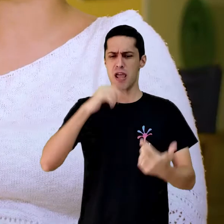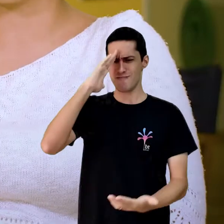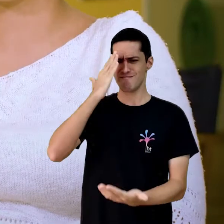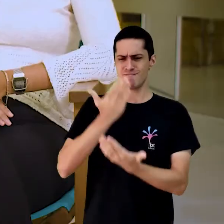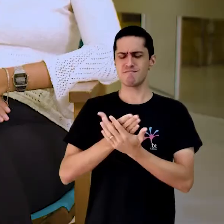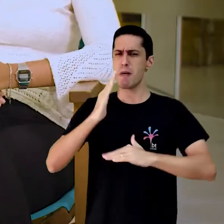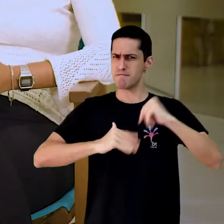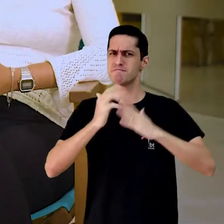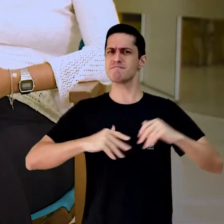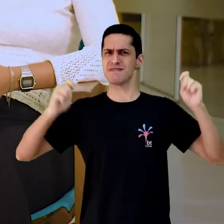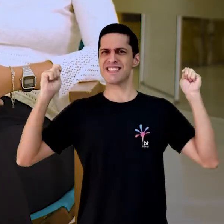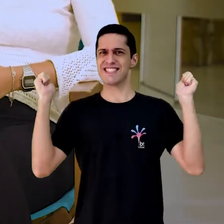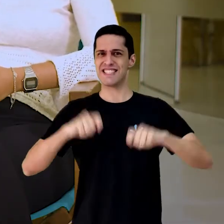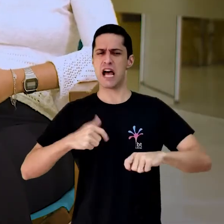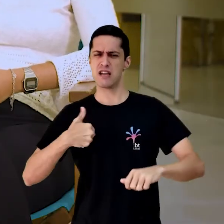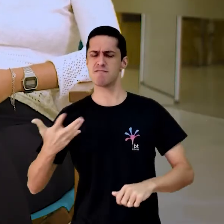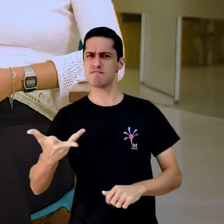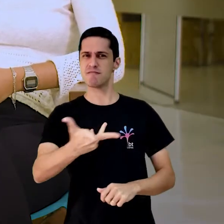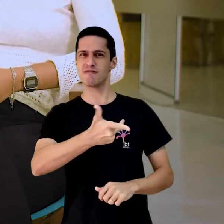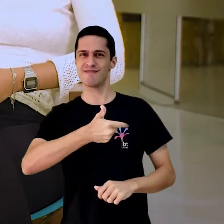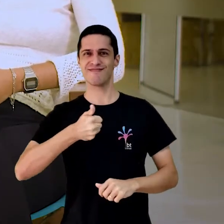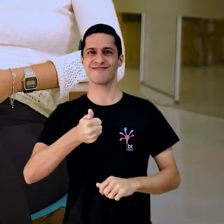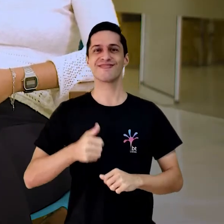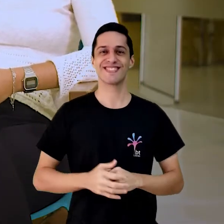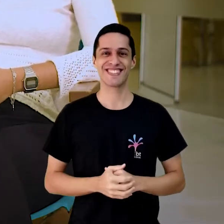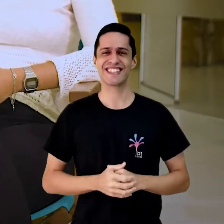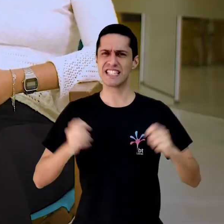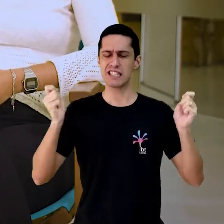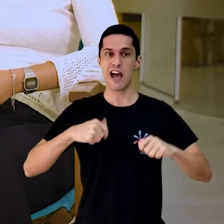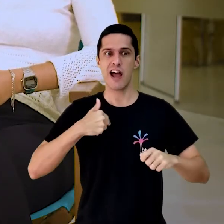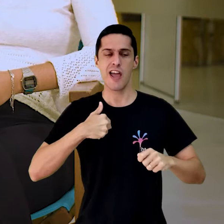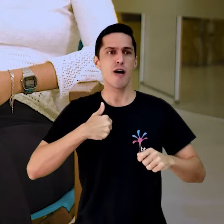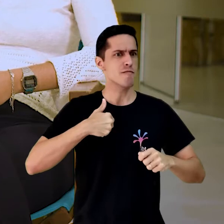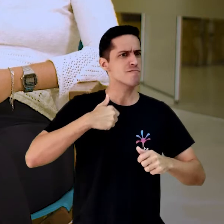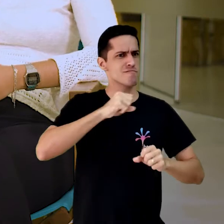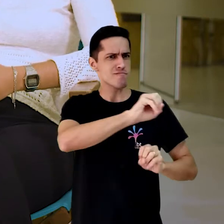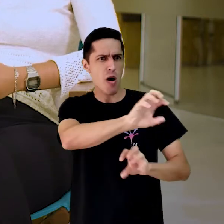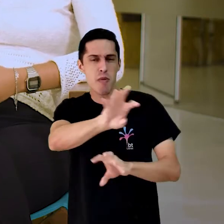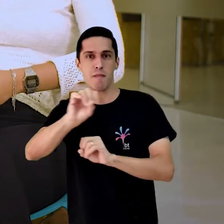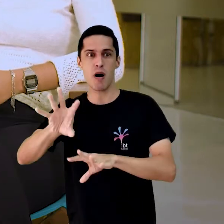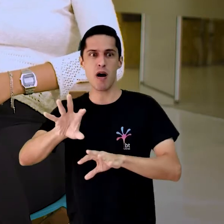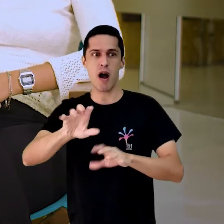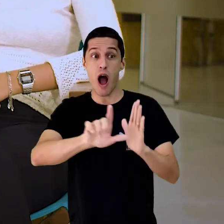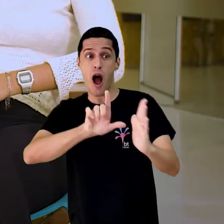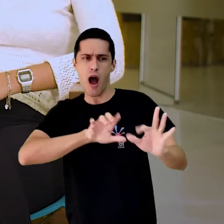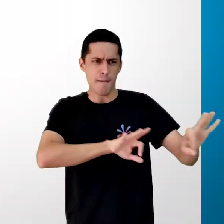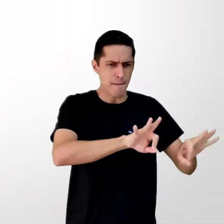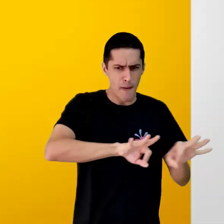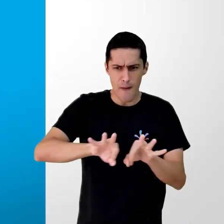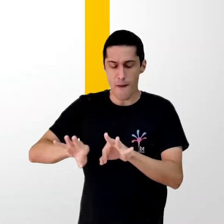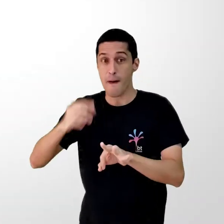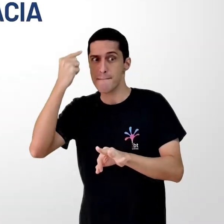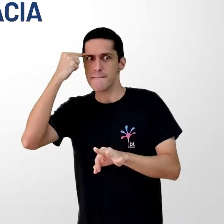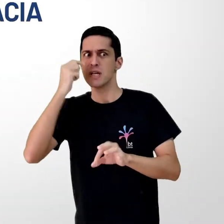e habilidades, para ele conseguir, então, realizar, planejar e organizar as atividades, pensando nas suas metas educacionais.